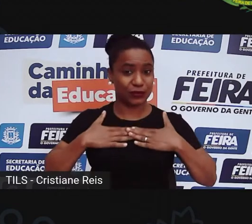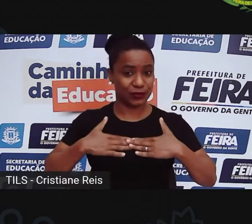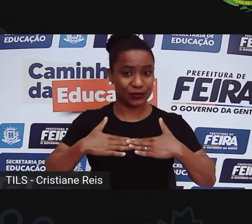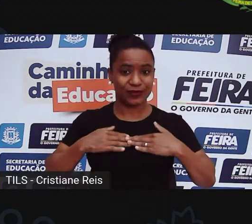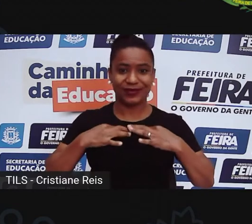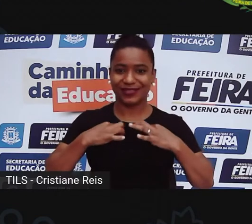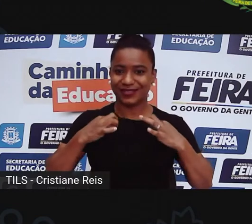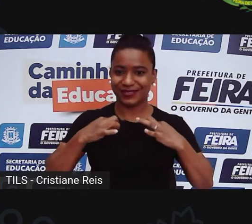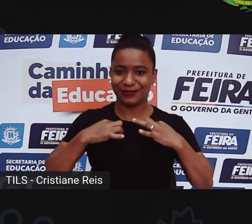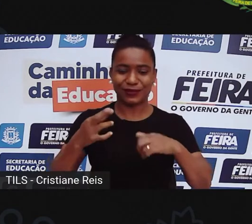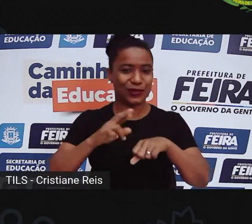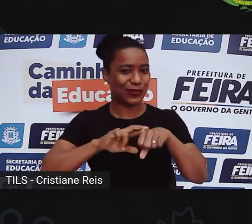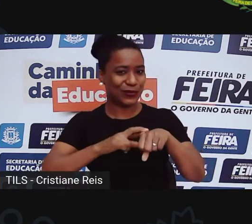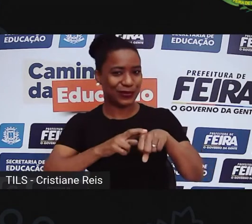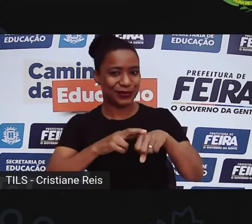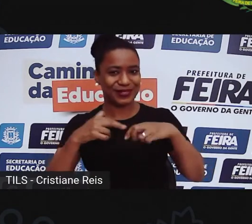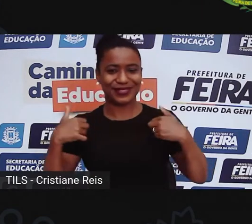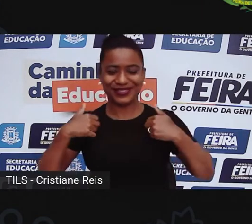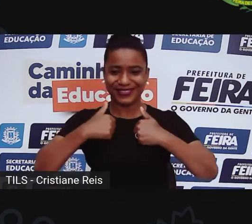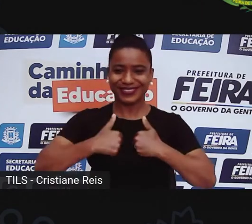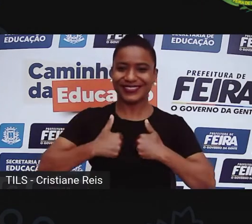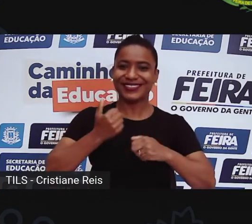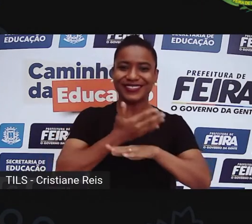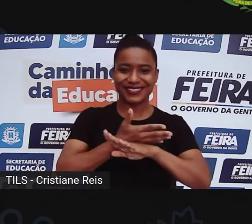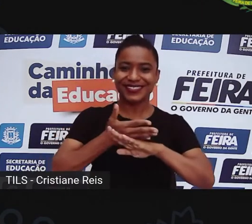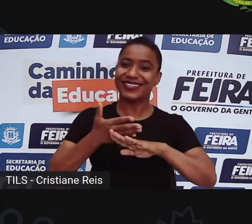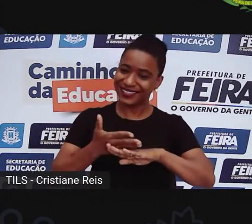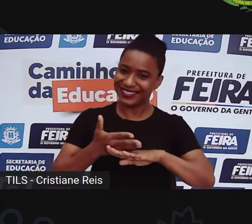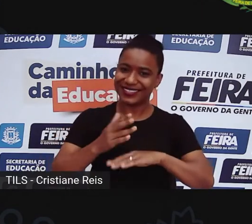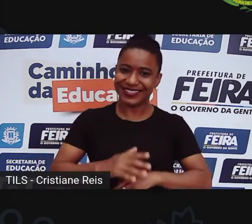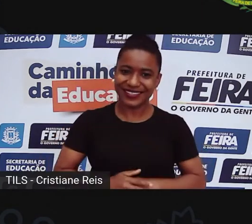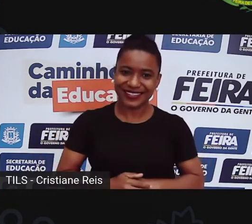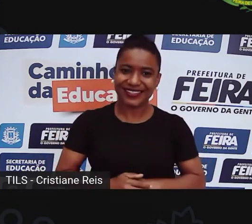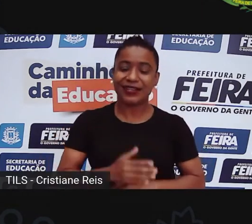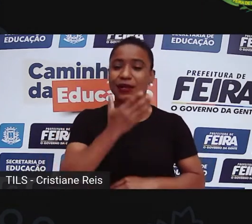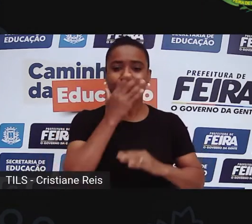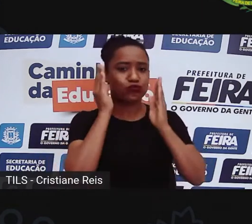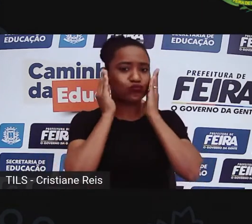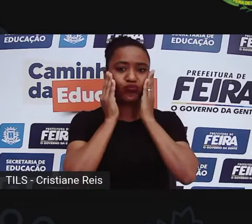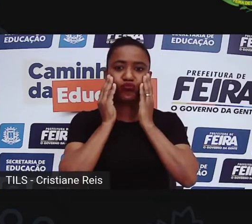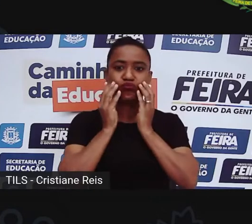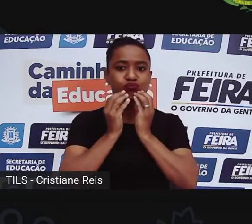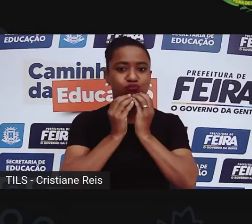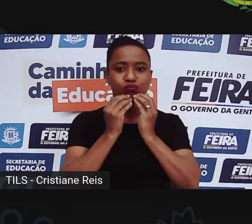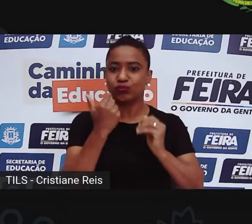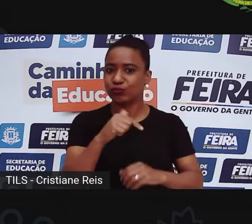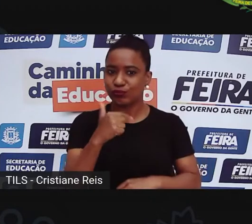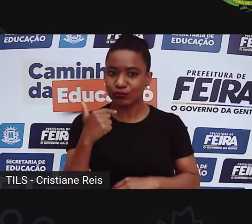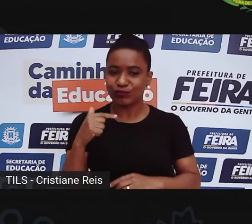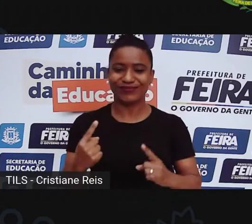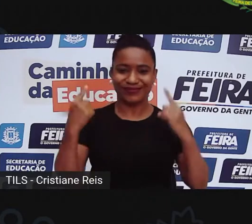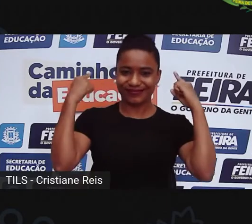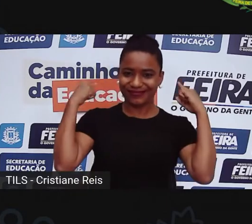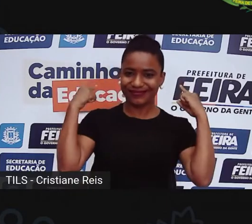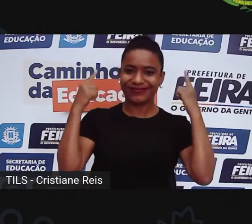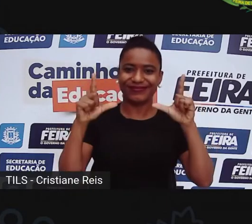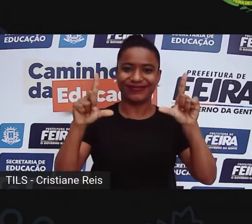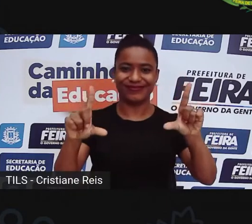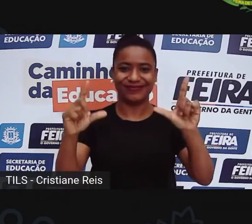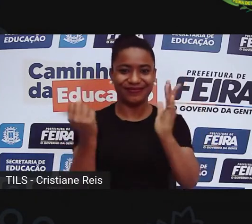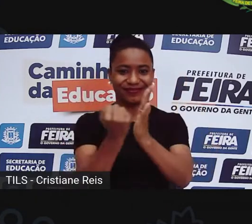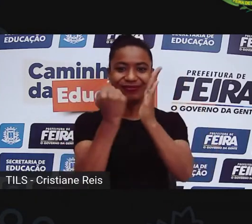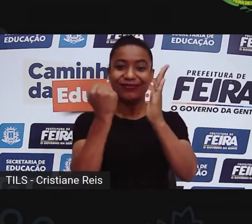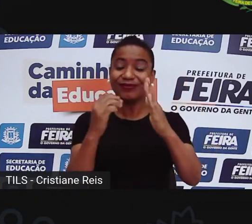roxa e por cima dessa camisa um jaleco, eu não uso barba e aqui atrás de mim tem um painel com a